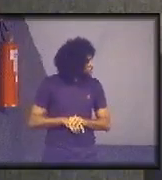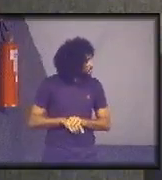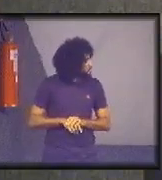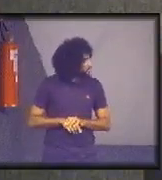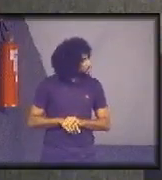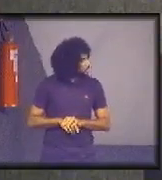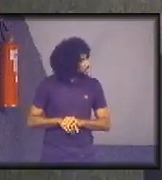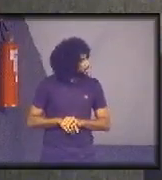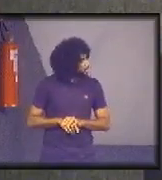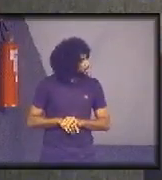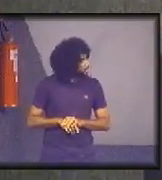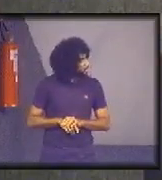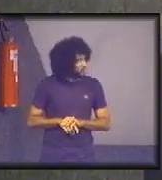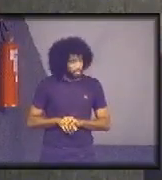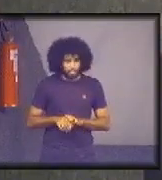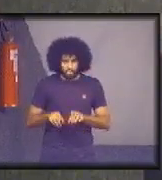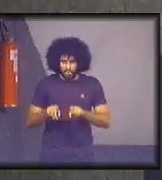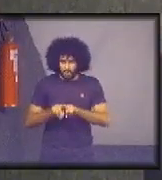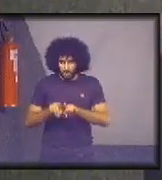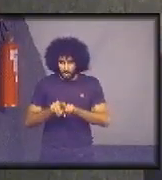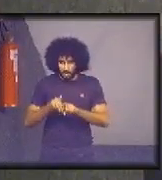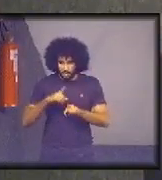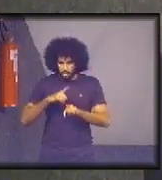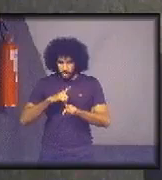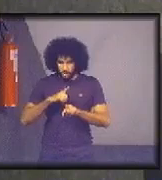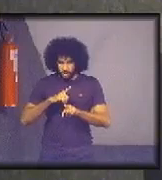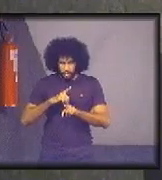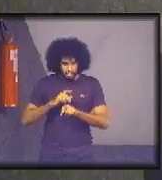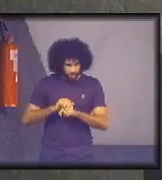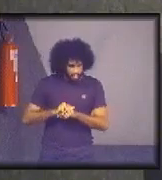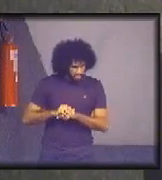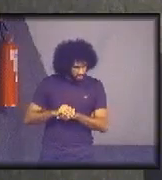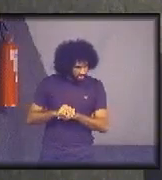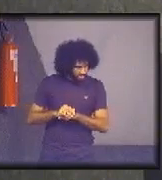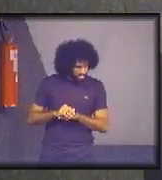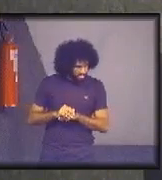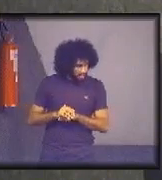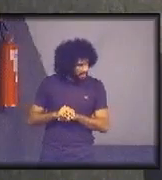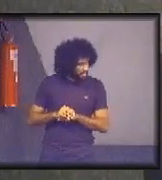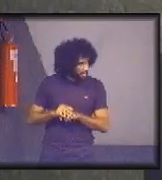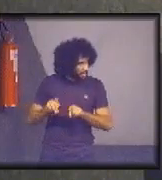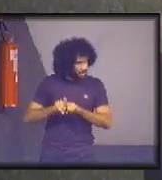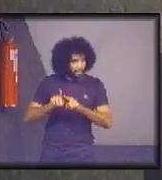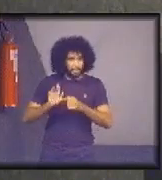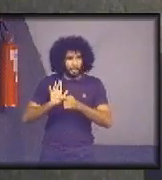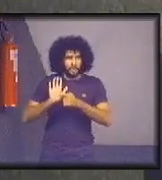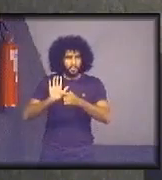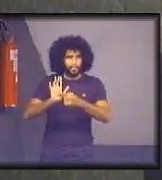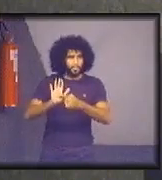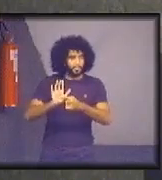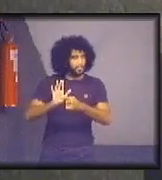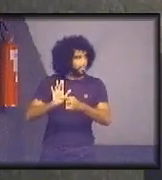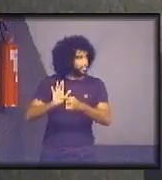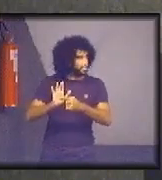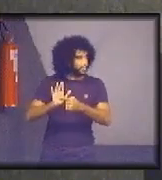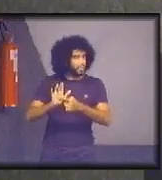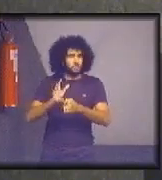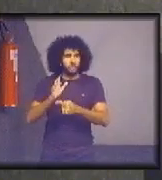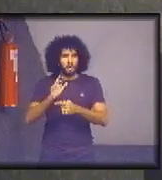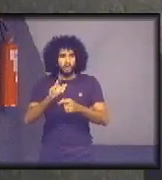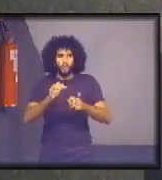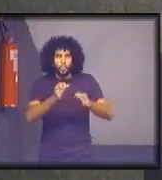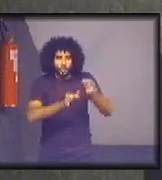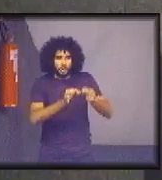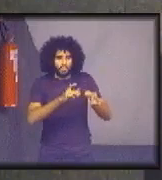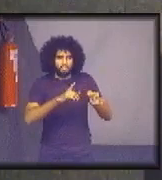publicada em 2018, que trata da política de sustentabilidade do tribunal. Também é uma demonstração pela seriedade que o tribunal está